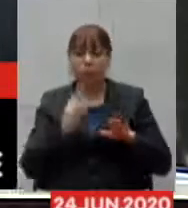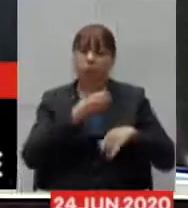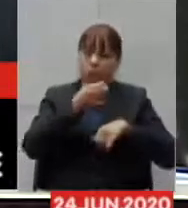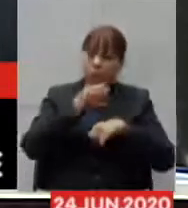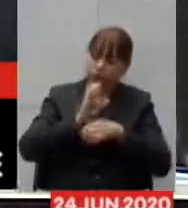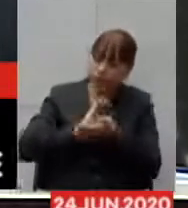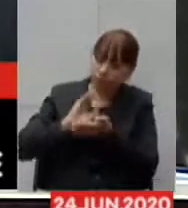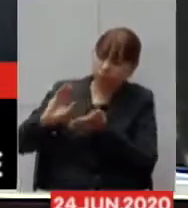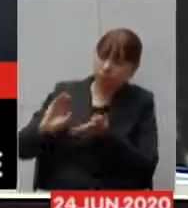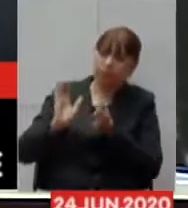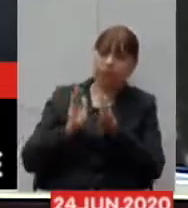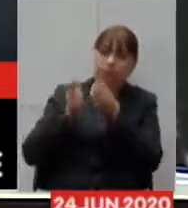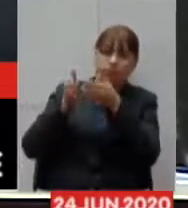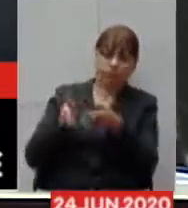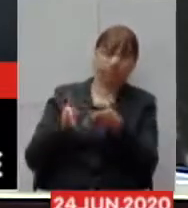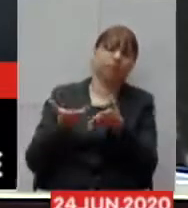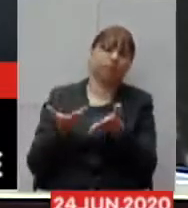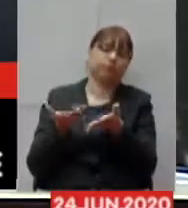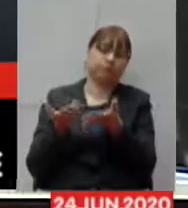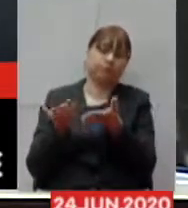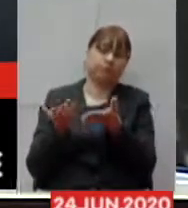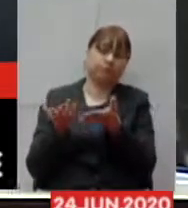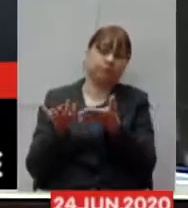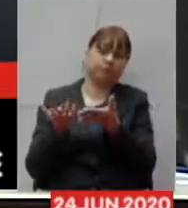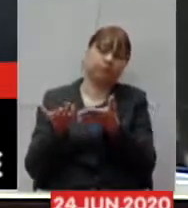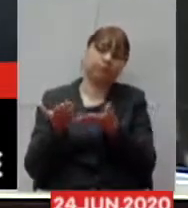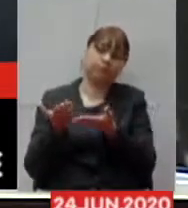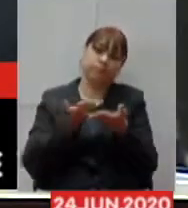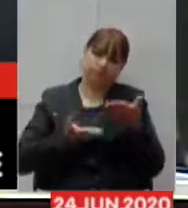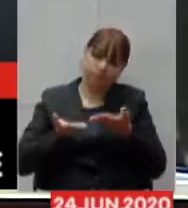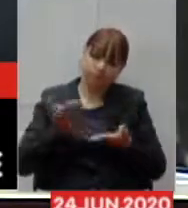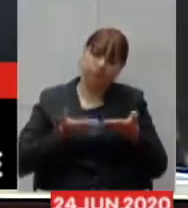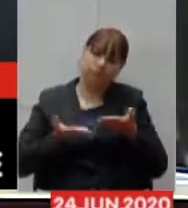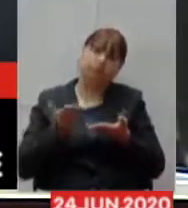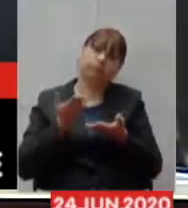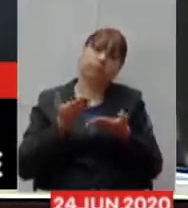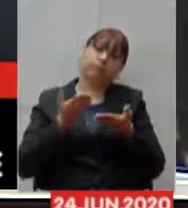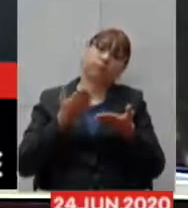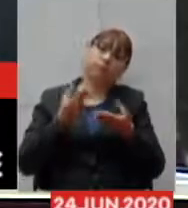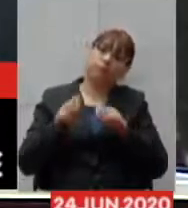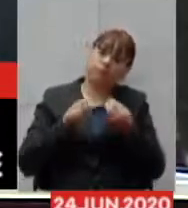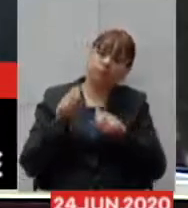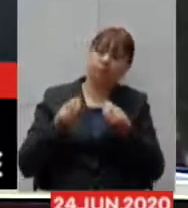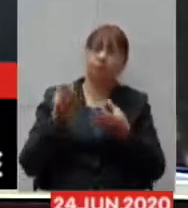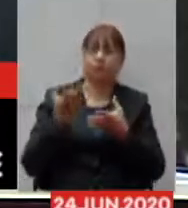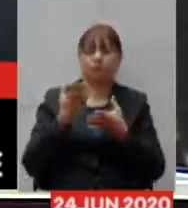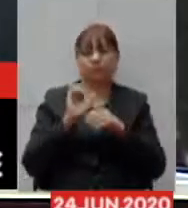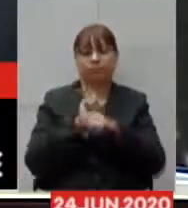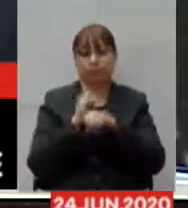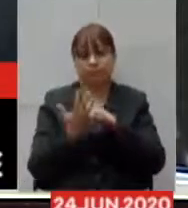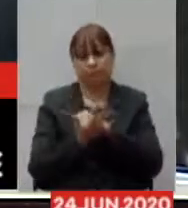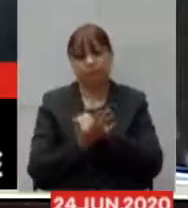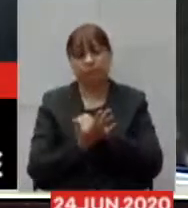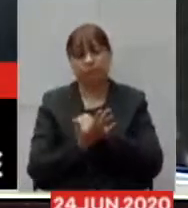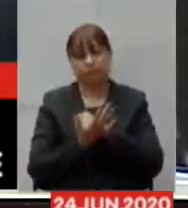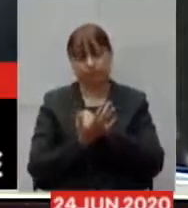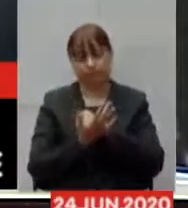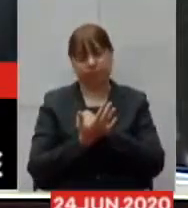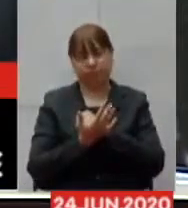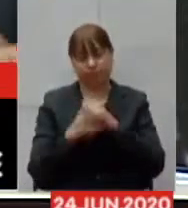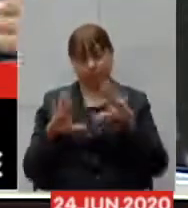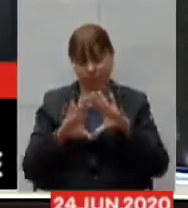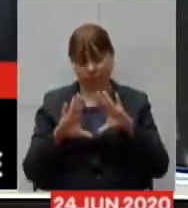destinado exclusivamente para o enfrentamento da covid a Assembleia de Minas está cumprindo o seu papel e